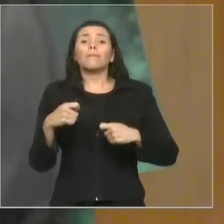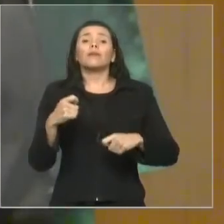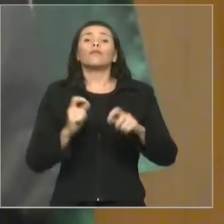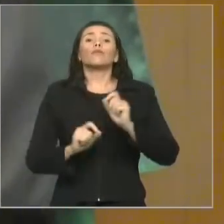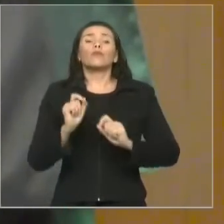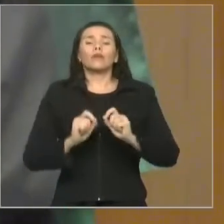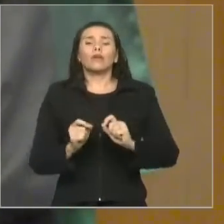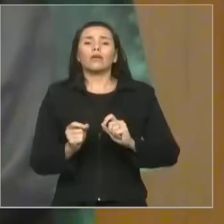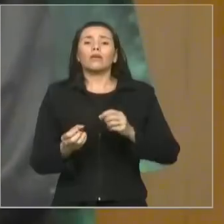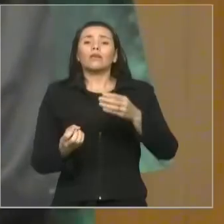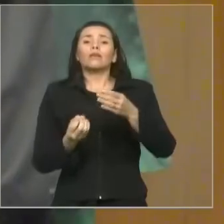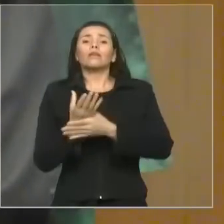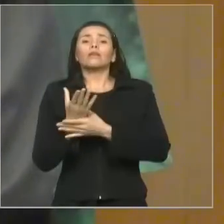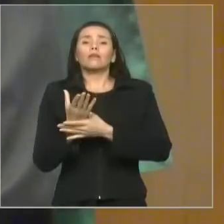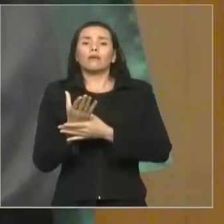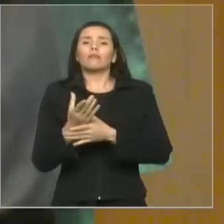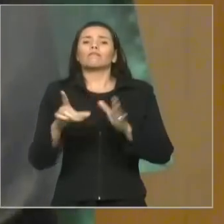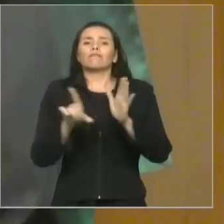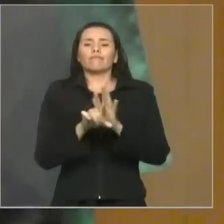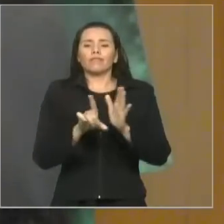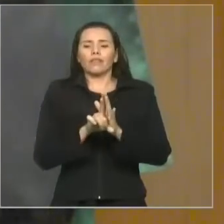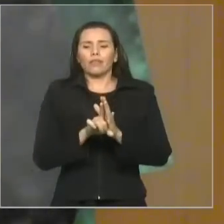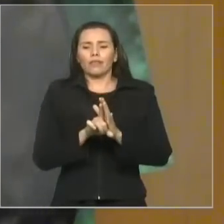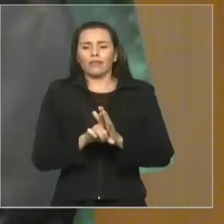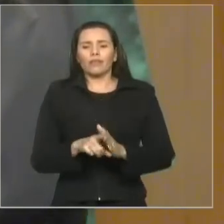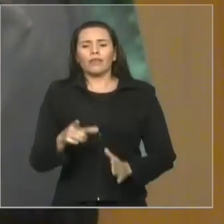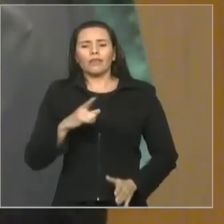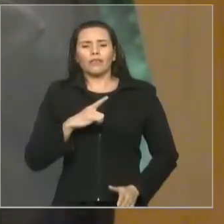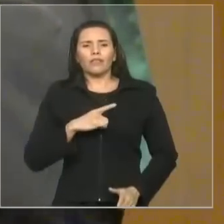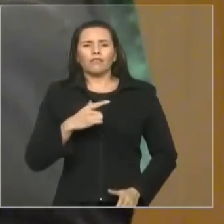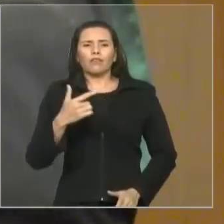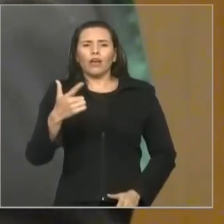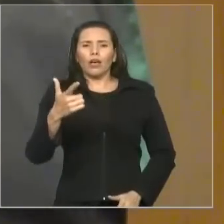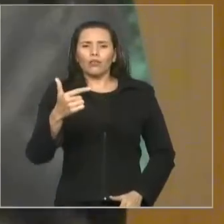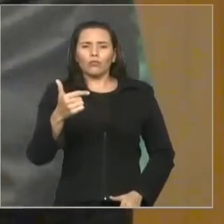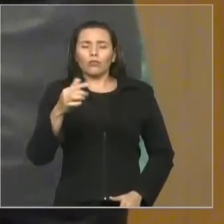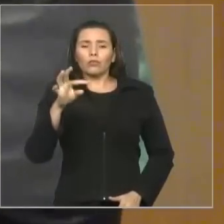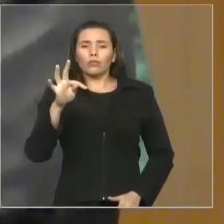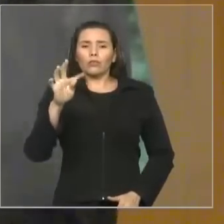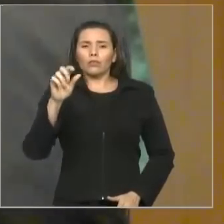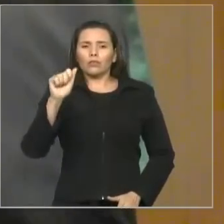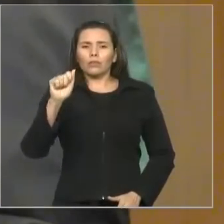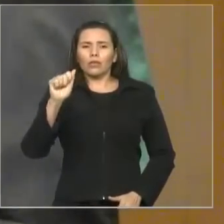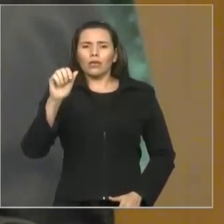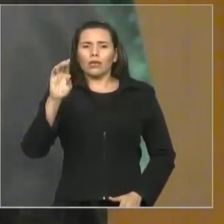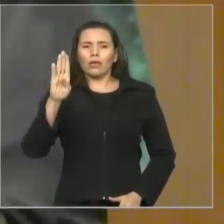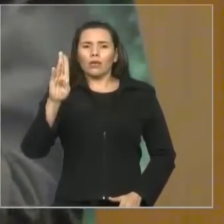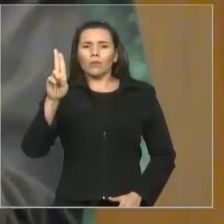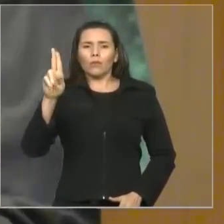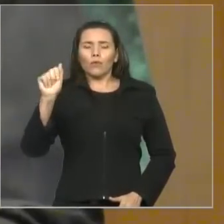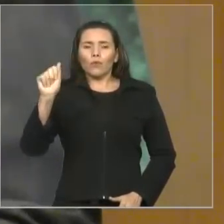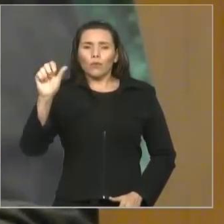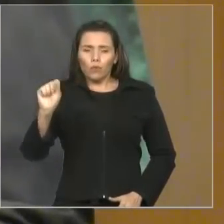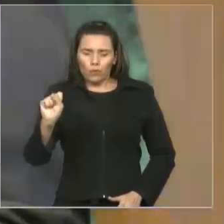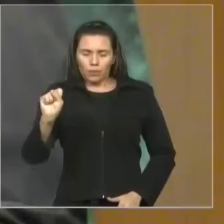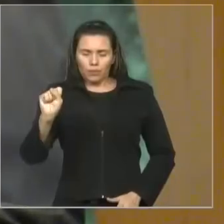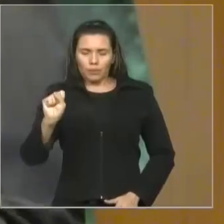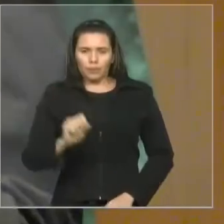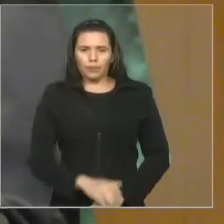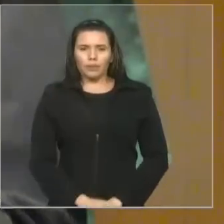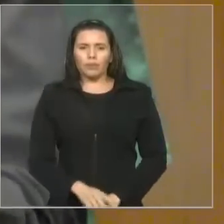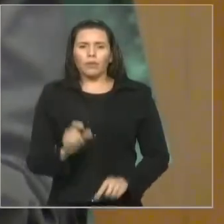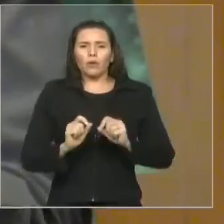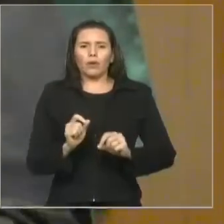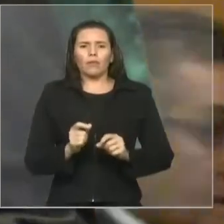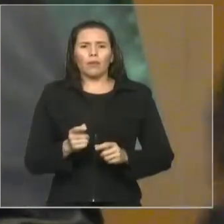É as doze tábuas também para controlar os déspotas em relação a isso. E essa questão do João Sem Terra, citado pelo governador aqui,